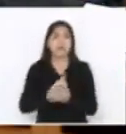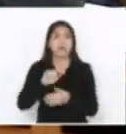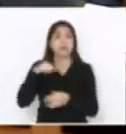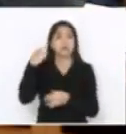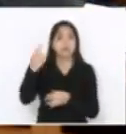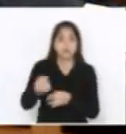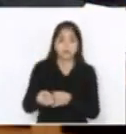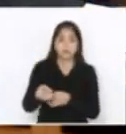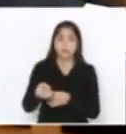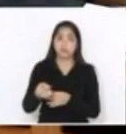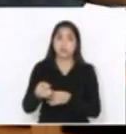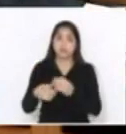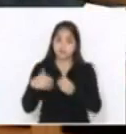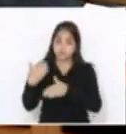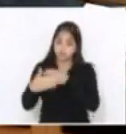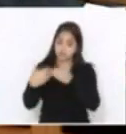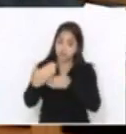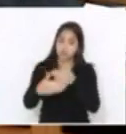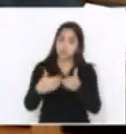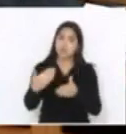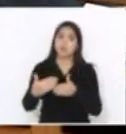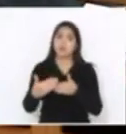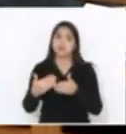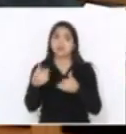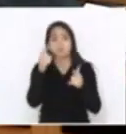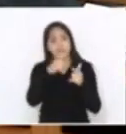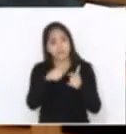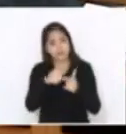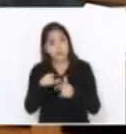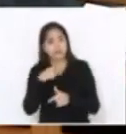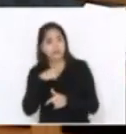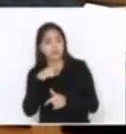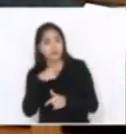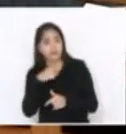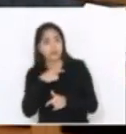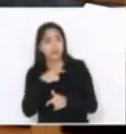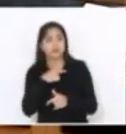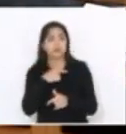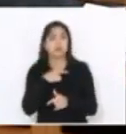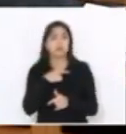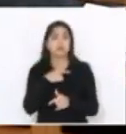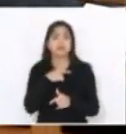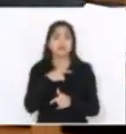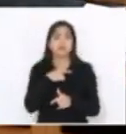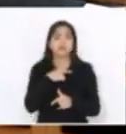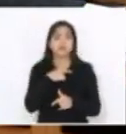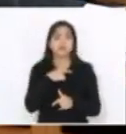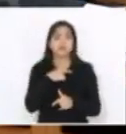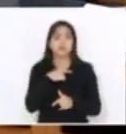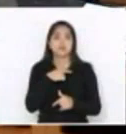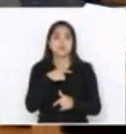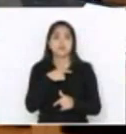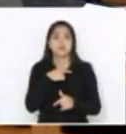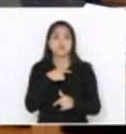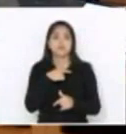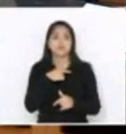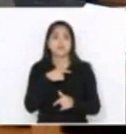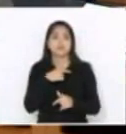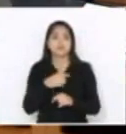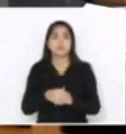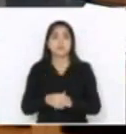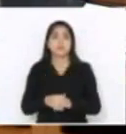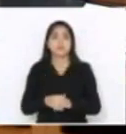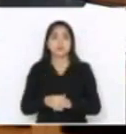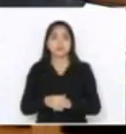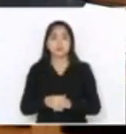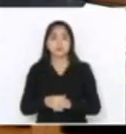nessas idas e vindas, aí houve algum problema aí, qualquer, e houve um certo recuo. Então ela é